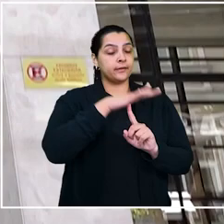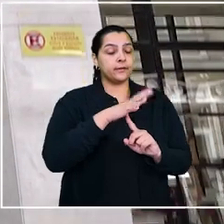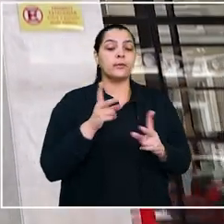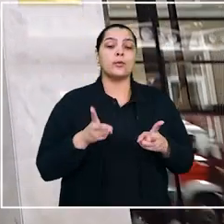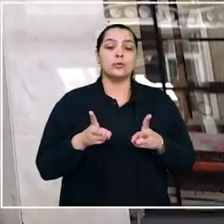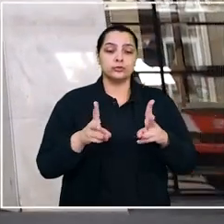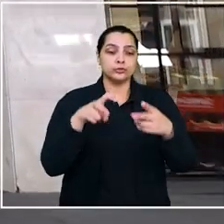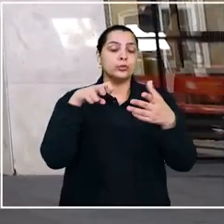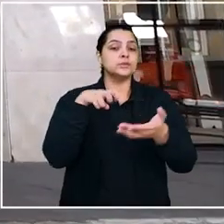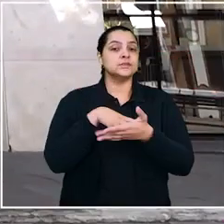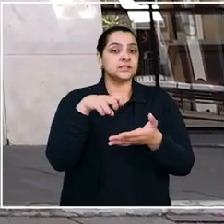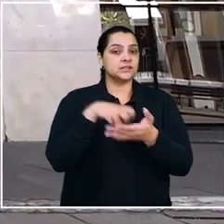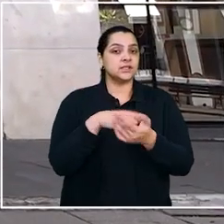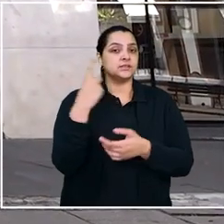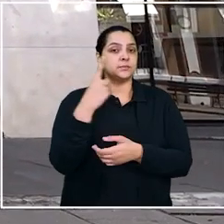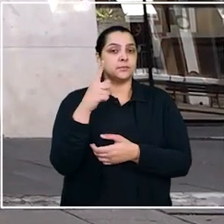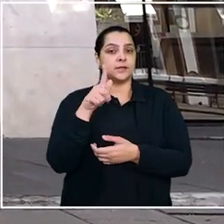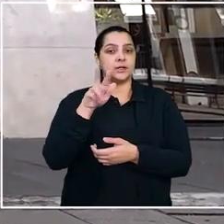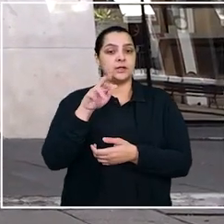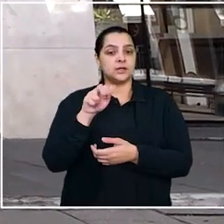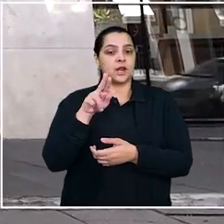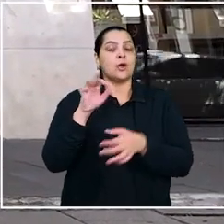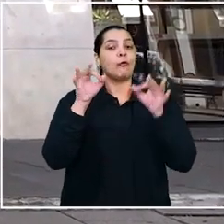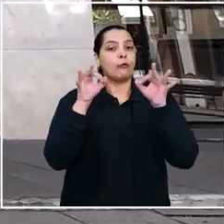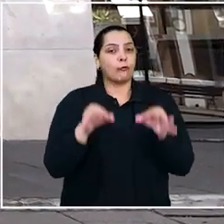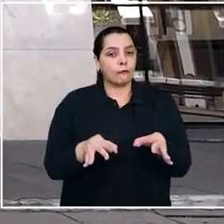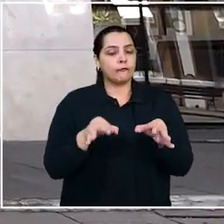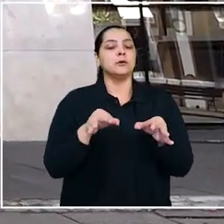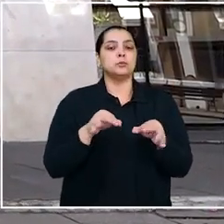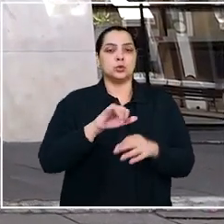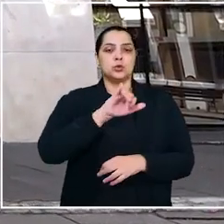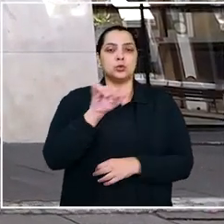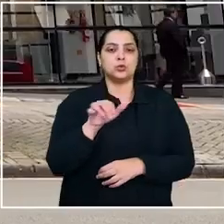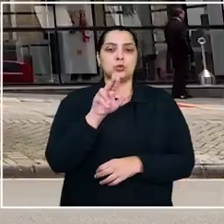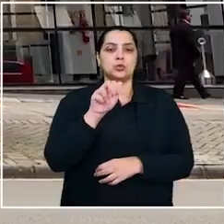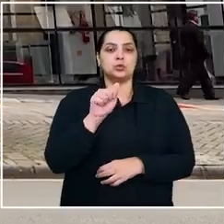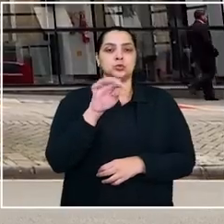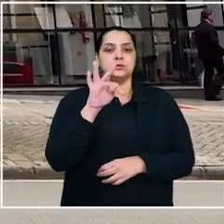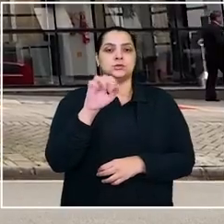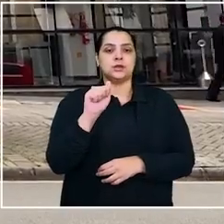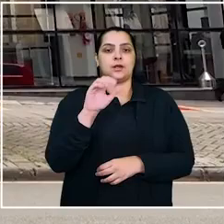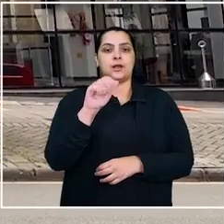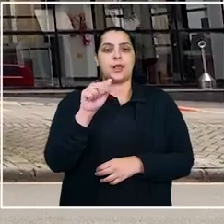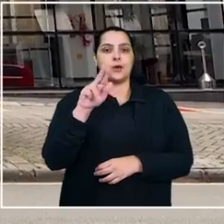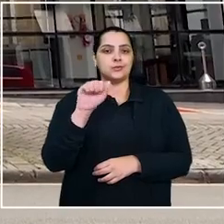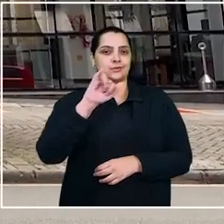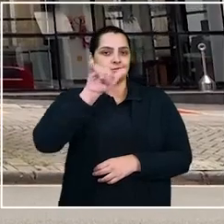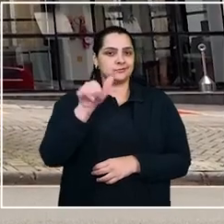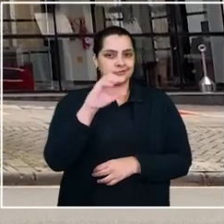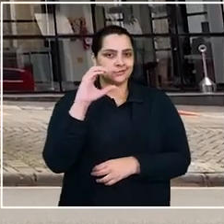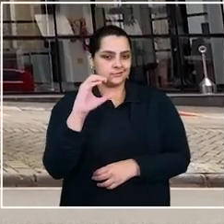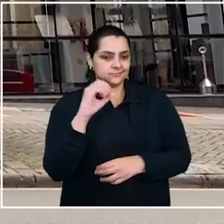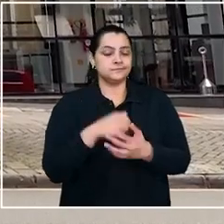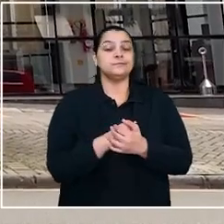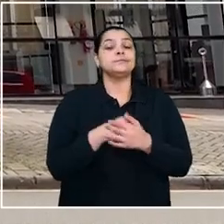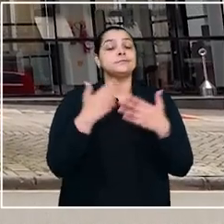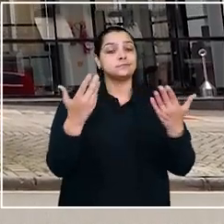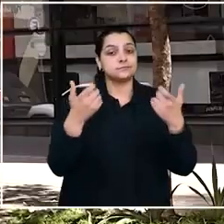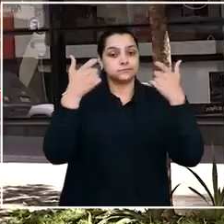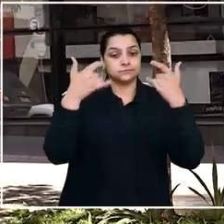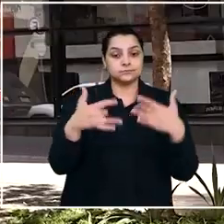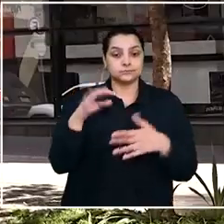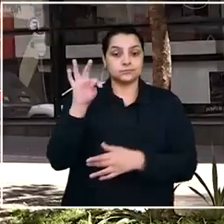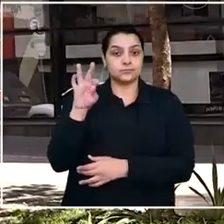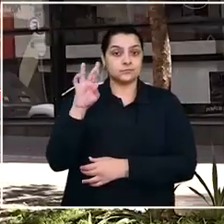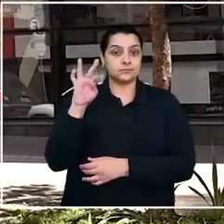no Paraná, manteve a sentença de primeiro grau, que confirmou a justa causa. Além das provas já apresentadas pela empregadora, a